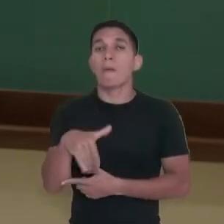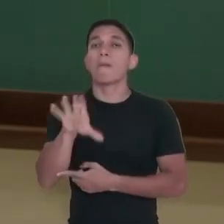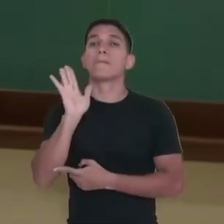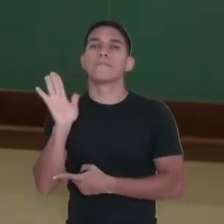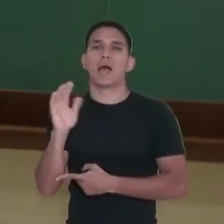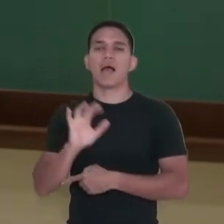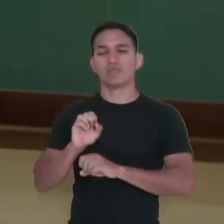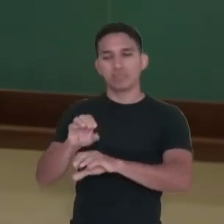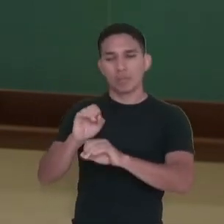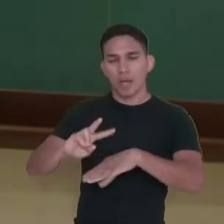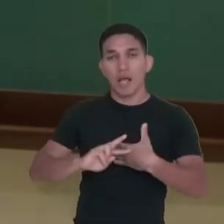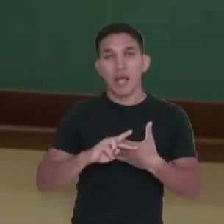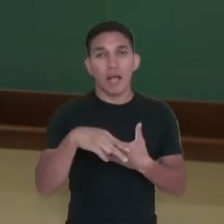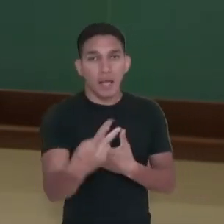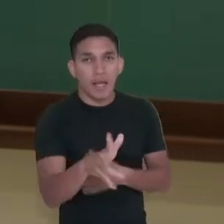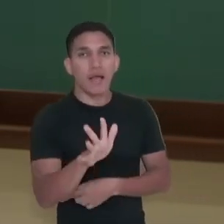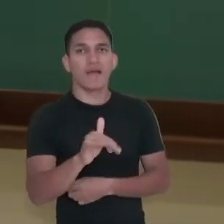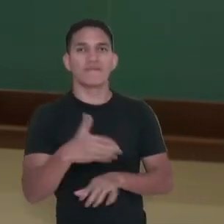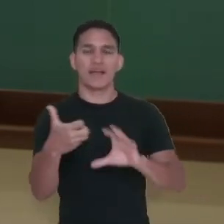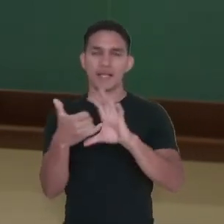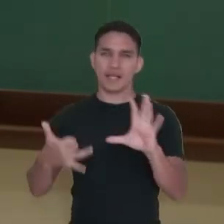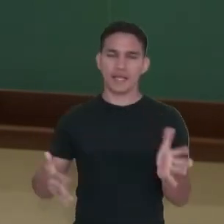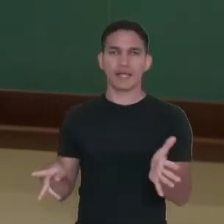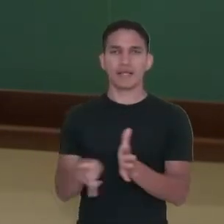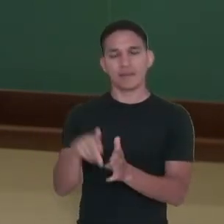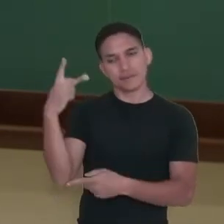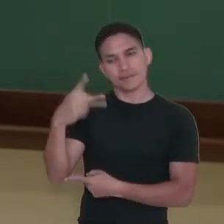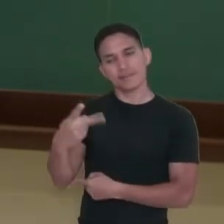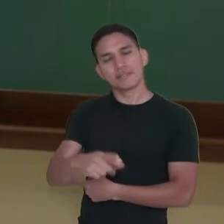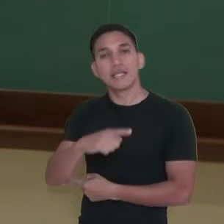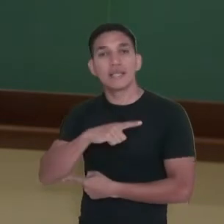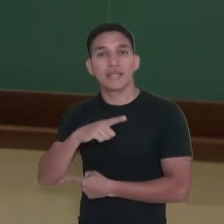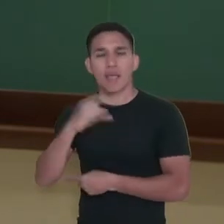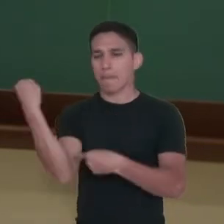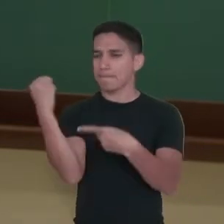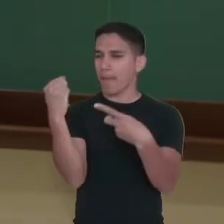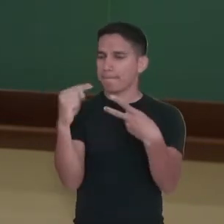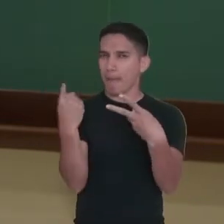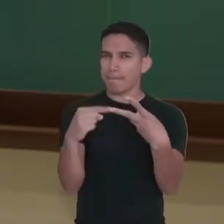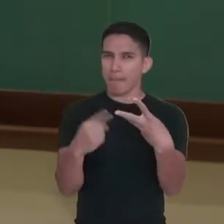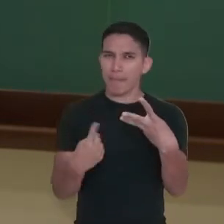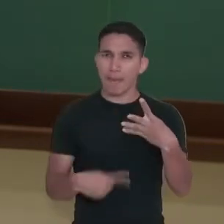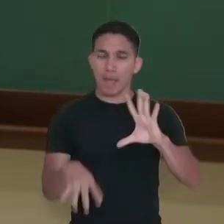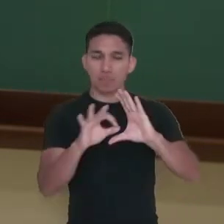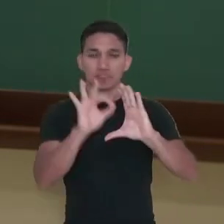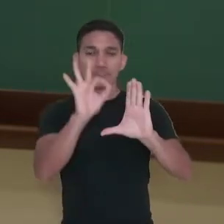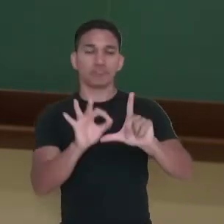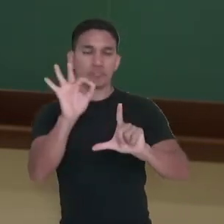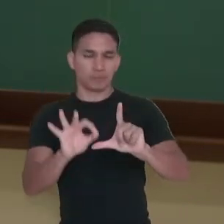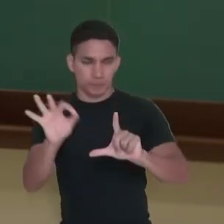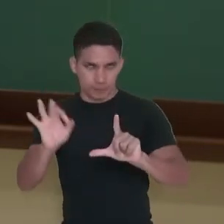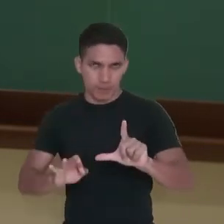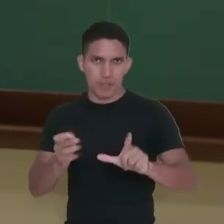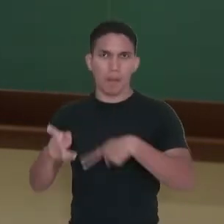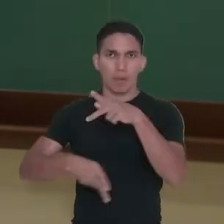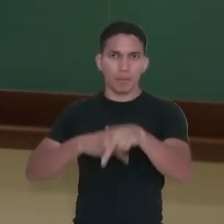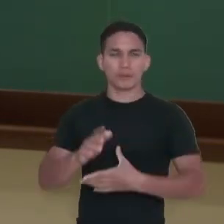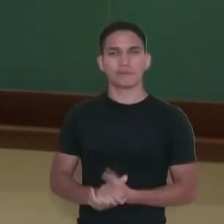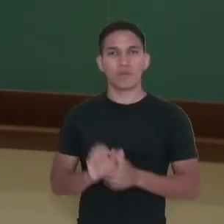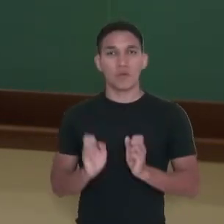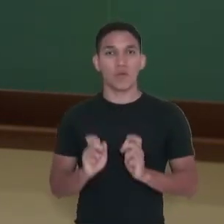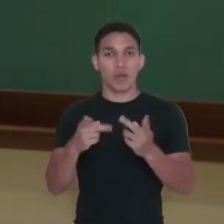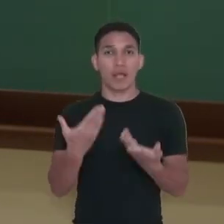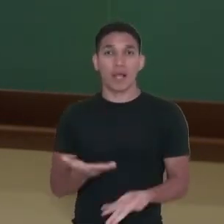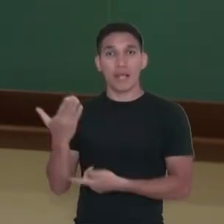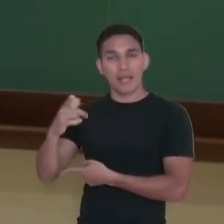vai se refletir ali nessas características, né? Nesses indicadores da população, certo? E nós temos